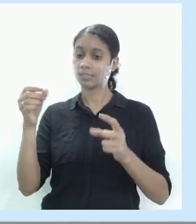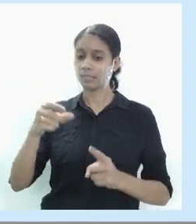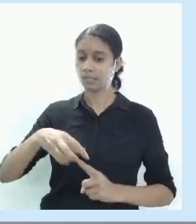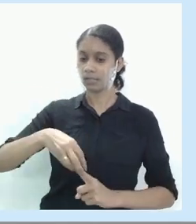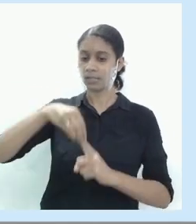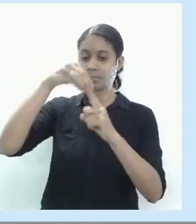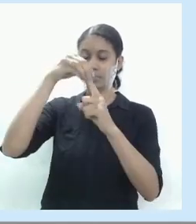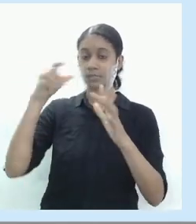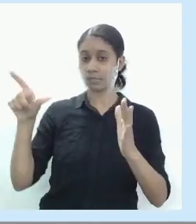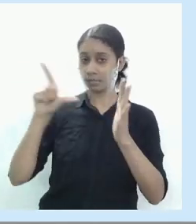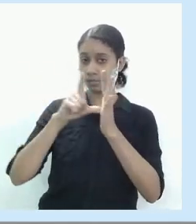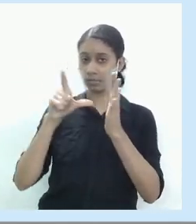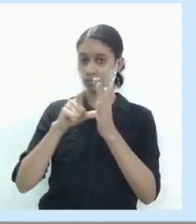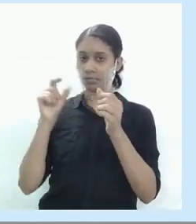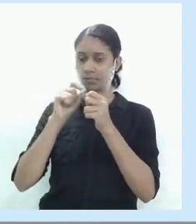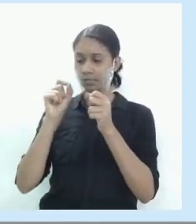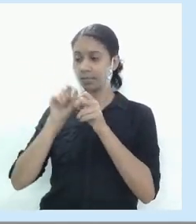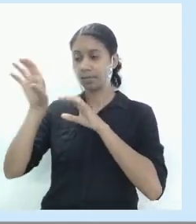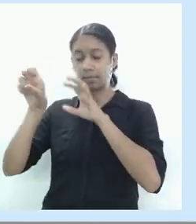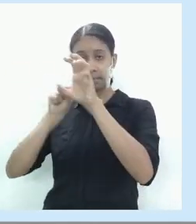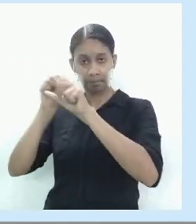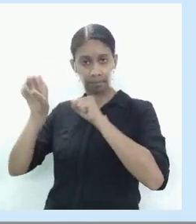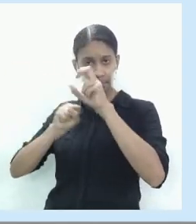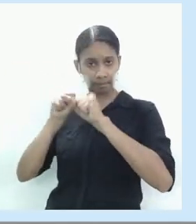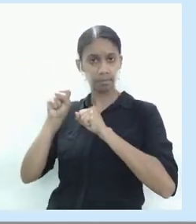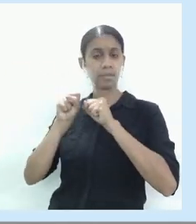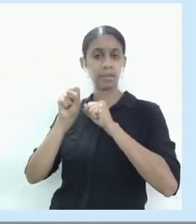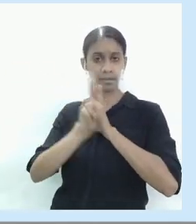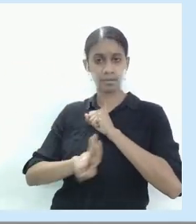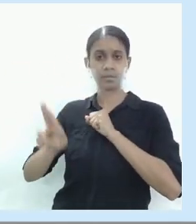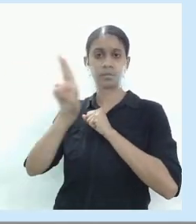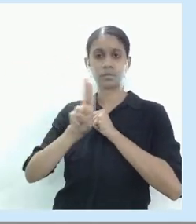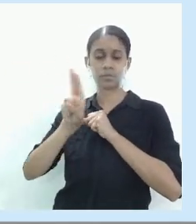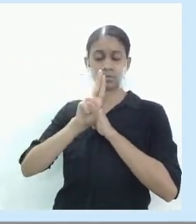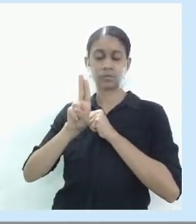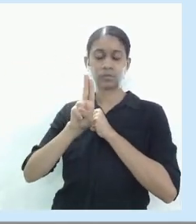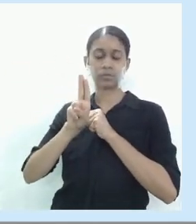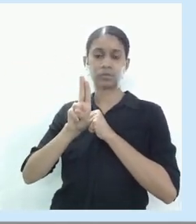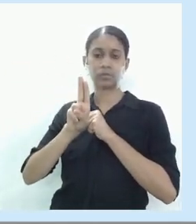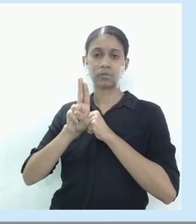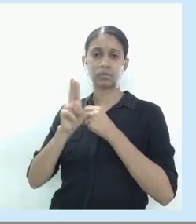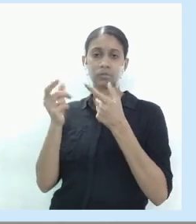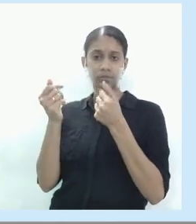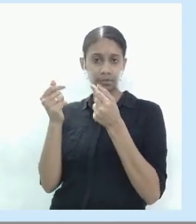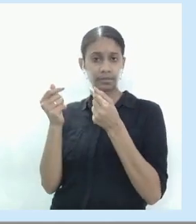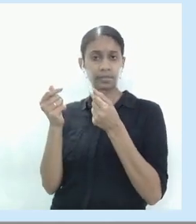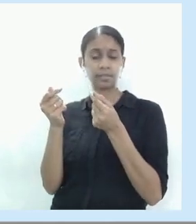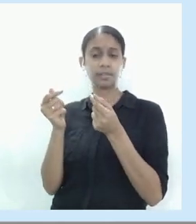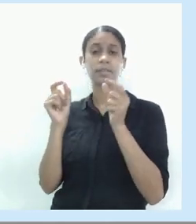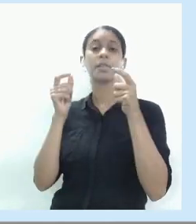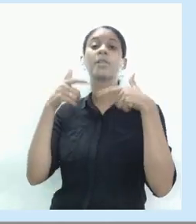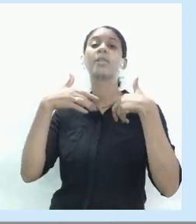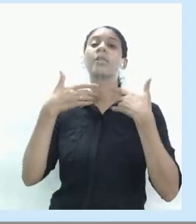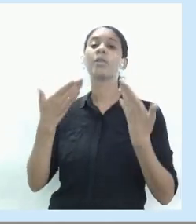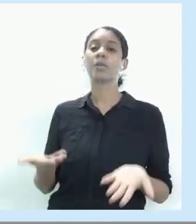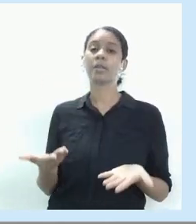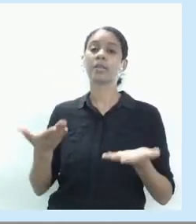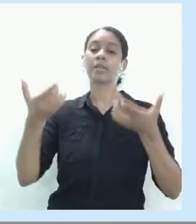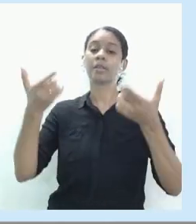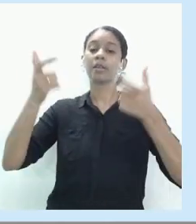exportações e capta os lucros dessas filiais é nos Estados Unidos. Por quê? Porque é uma indústria globalizada.